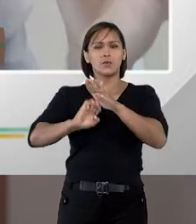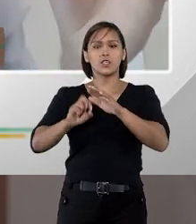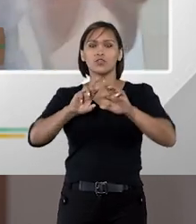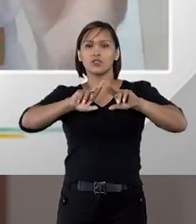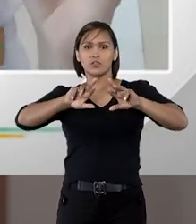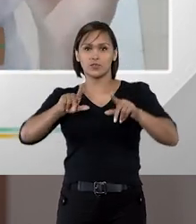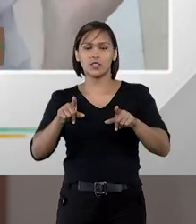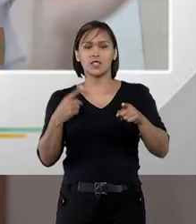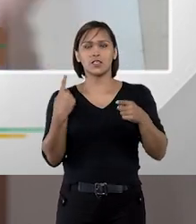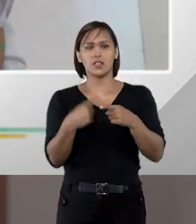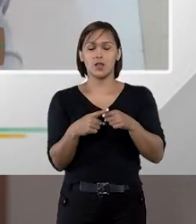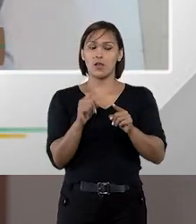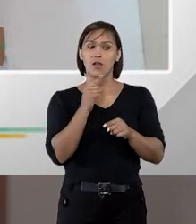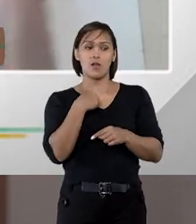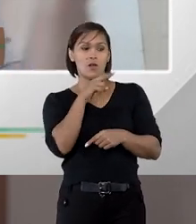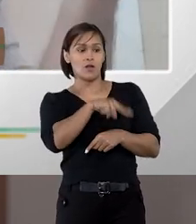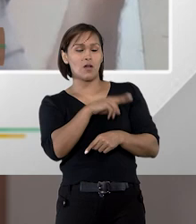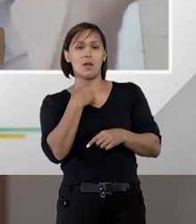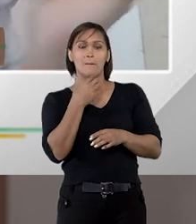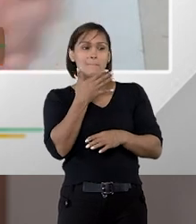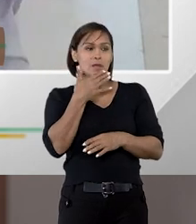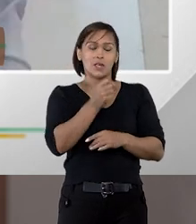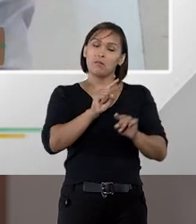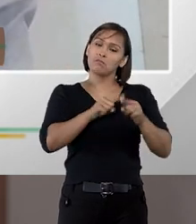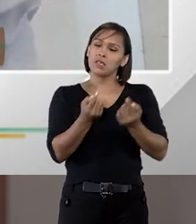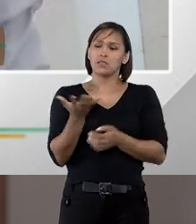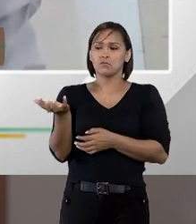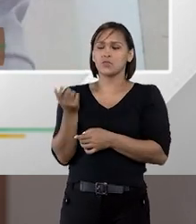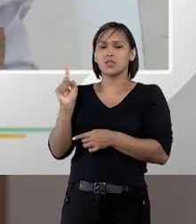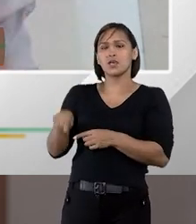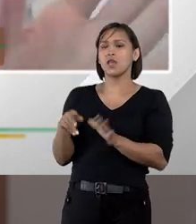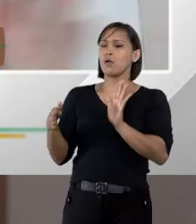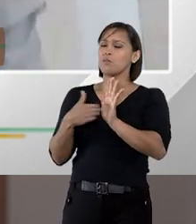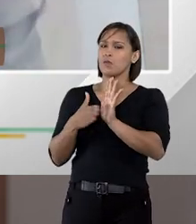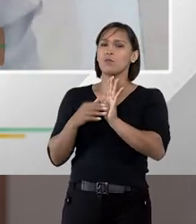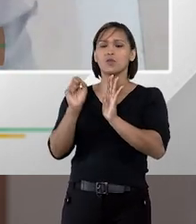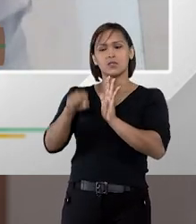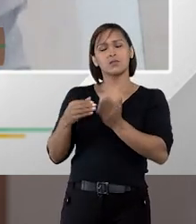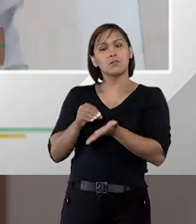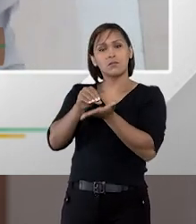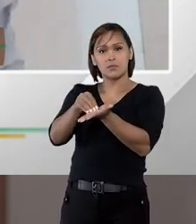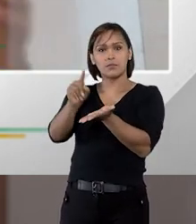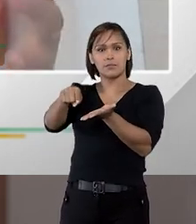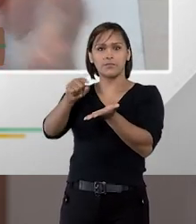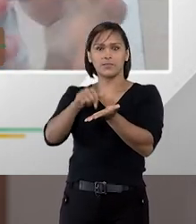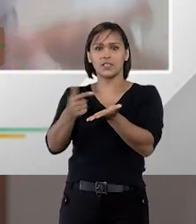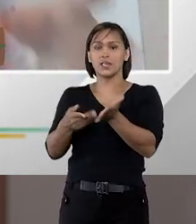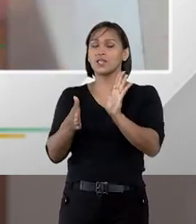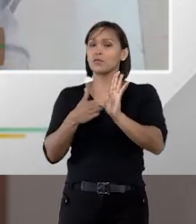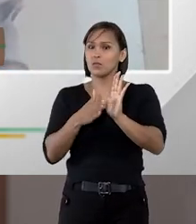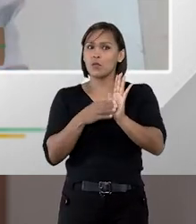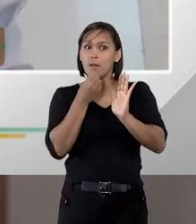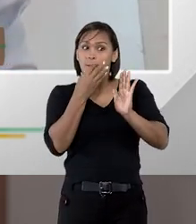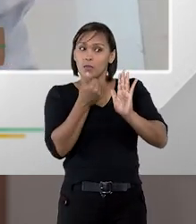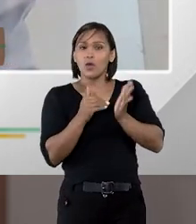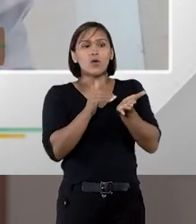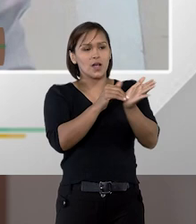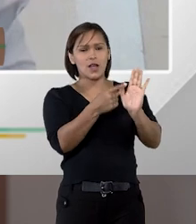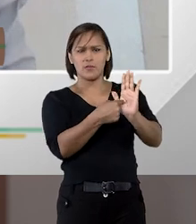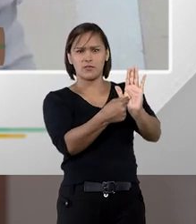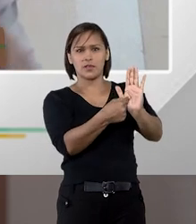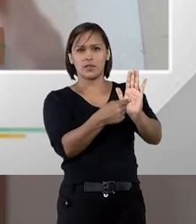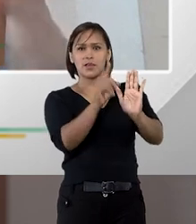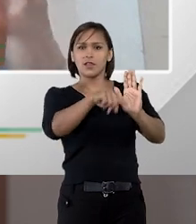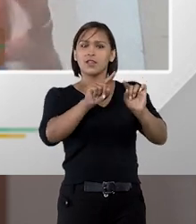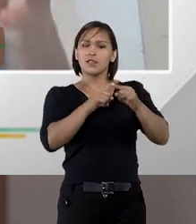projeto de solução diferente, diz assim, olha, para mim o melhor é aquele, mas já que você quer esse, eu tenho proposta para lhe entregar, e tenho proposta boa para lhe